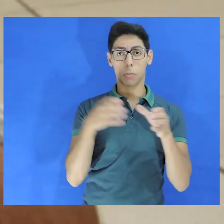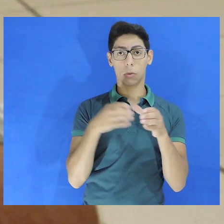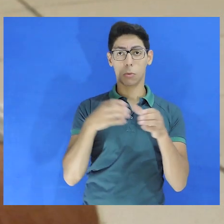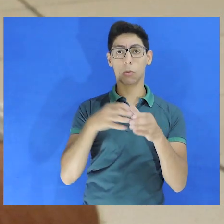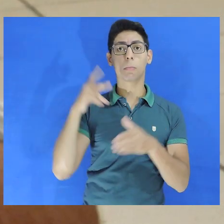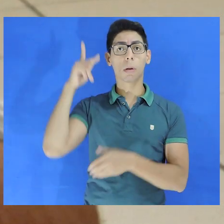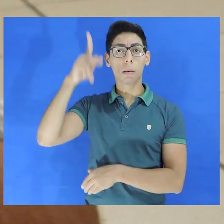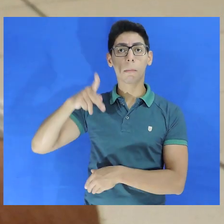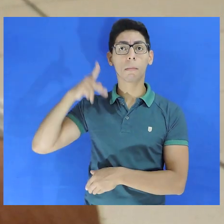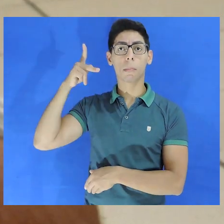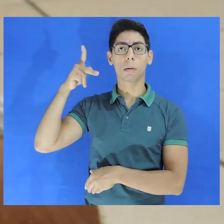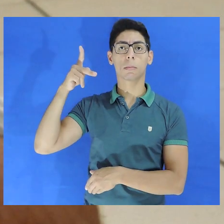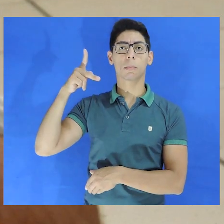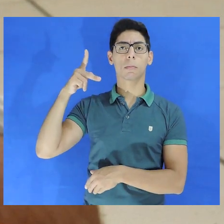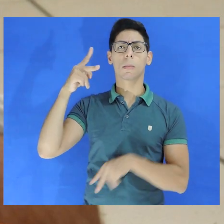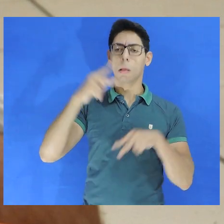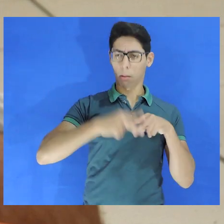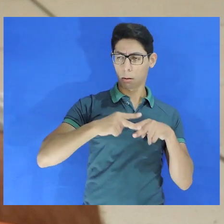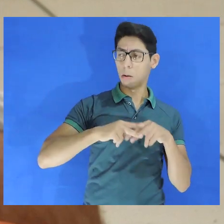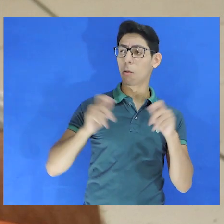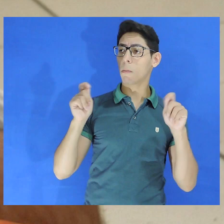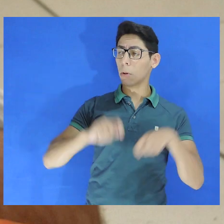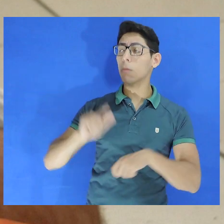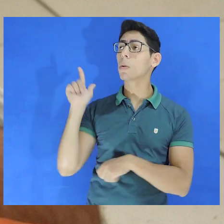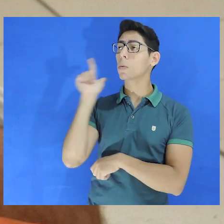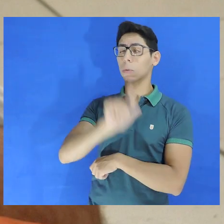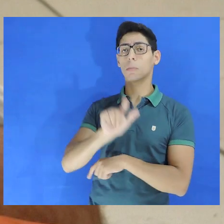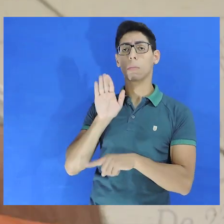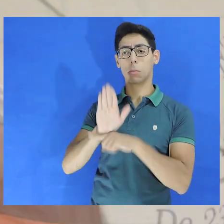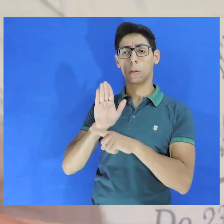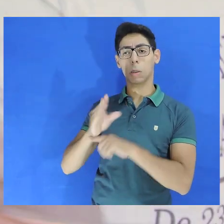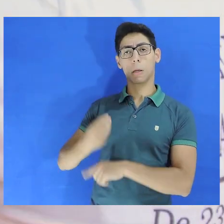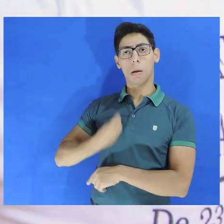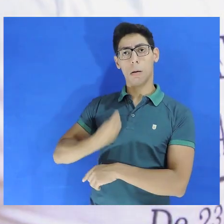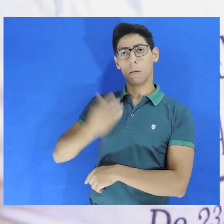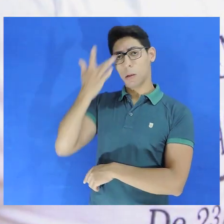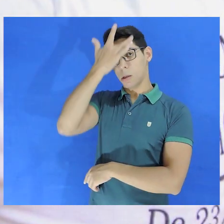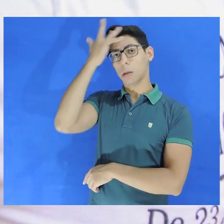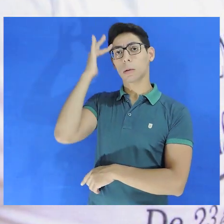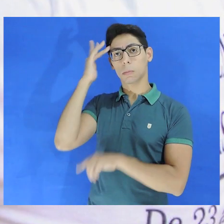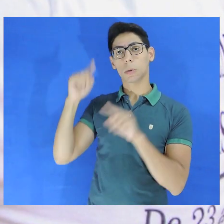Nacional, pode-se proteger a vida dessas pessoas.